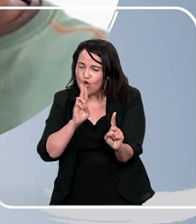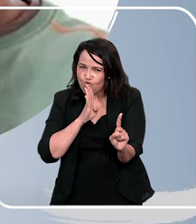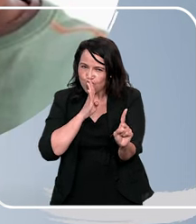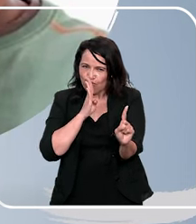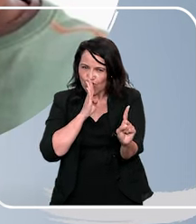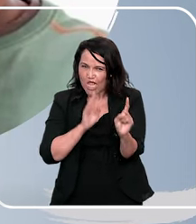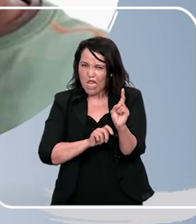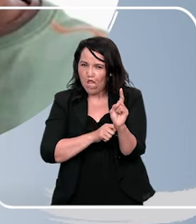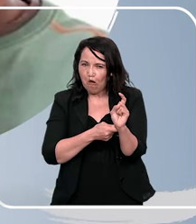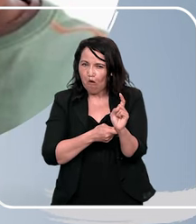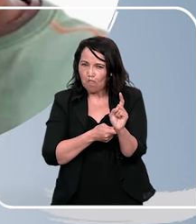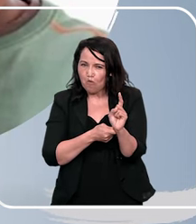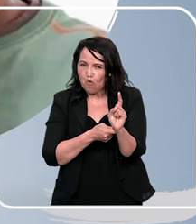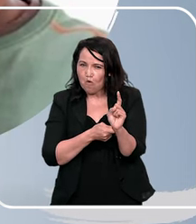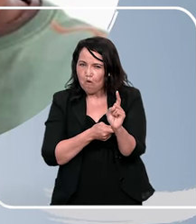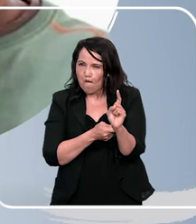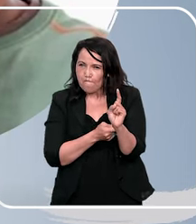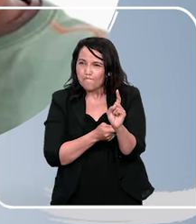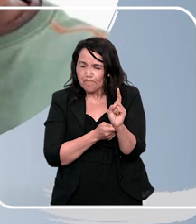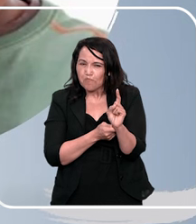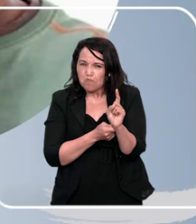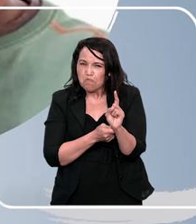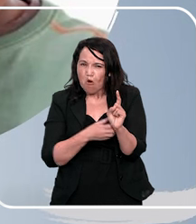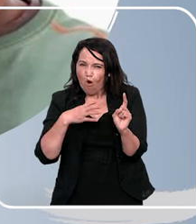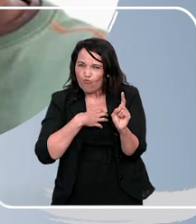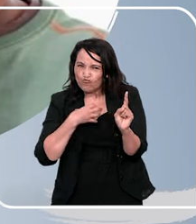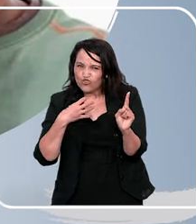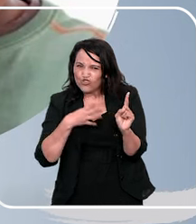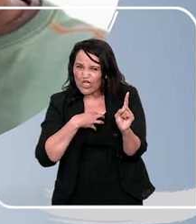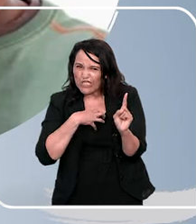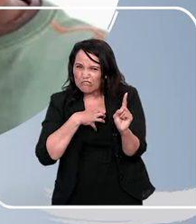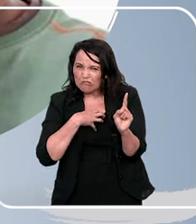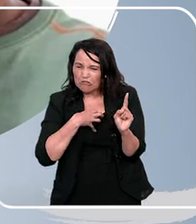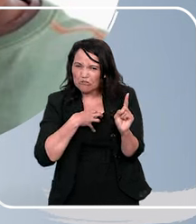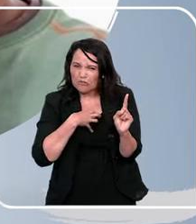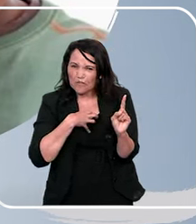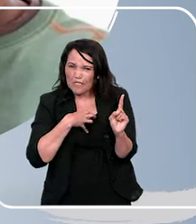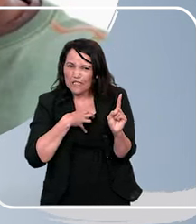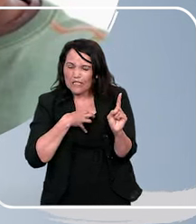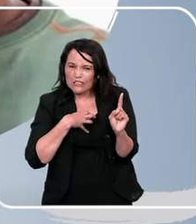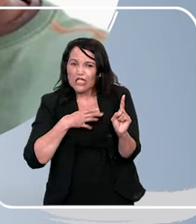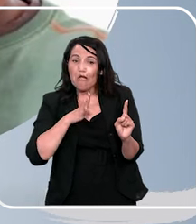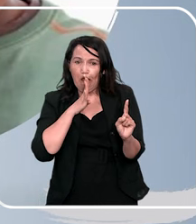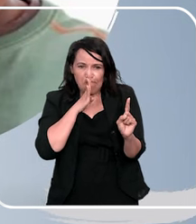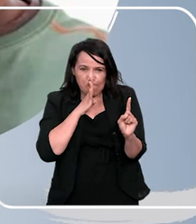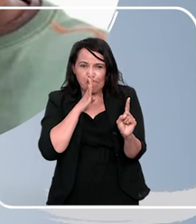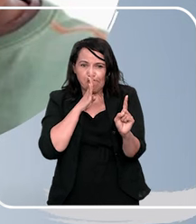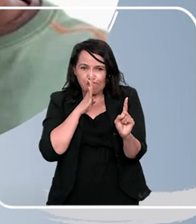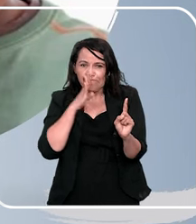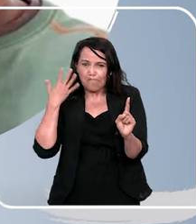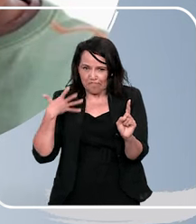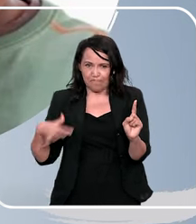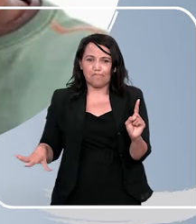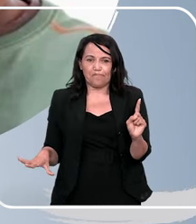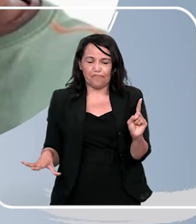o segredo como uma arma muito forte. Porque o abusador, como eu disse, a maioria das vezes, ou abusadora, mulheres